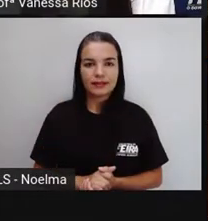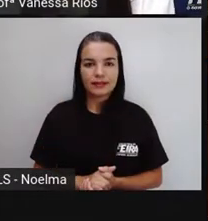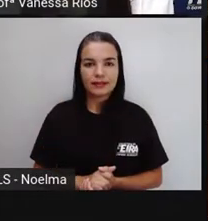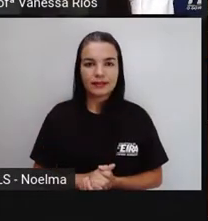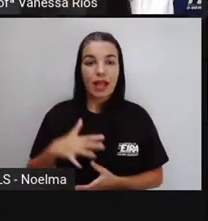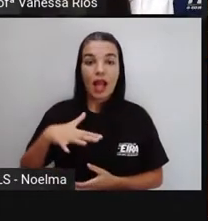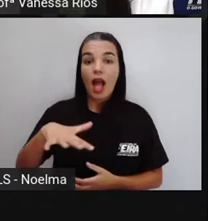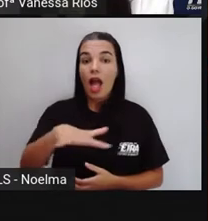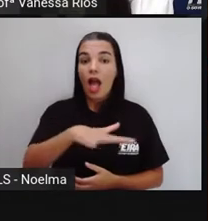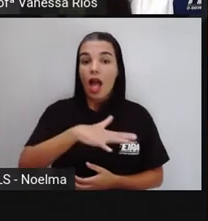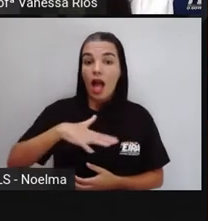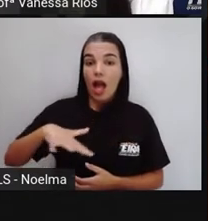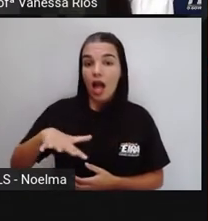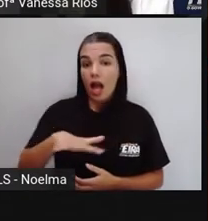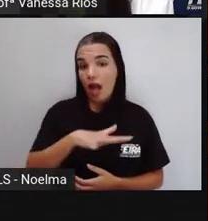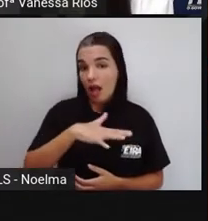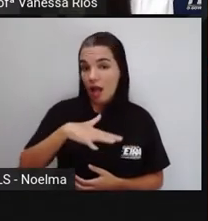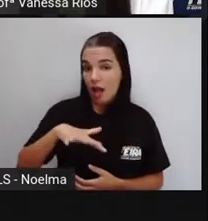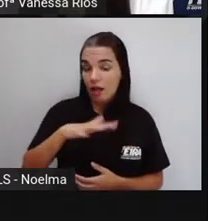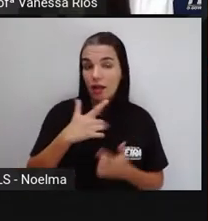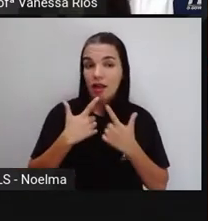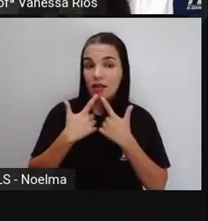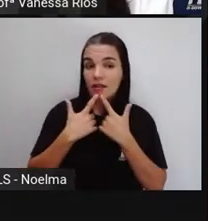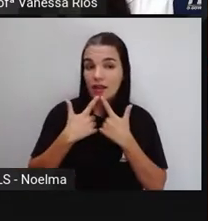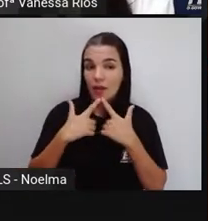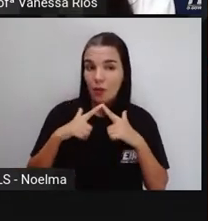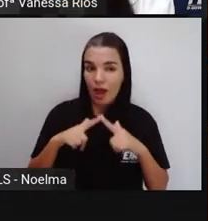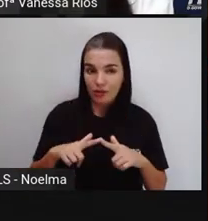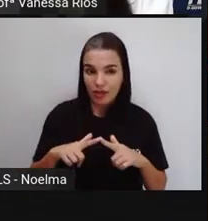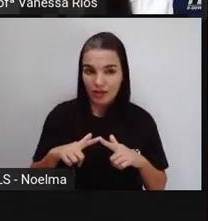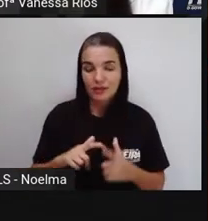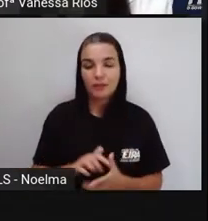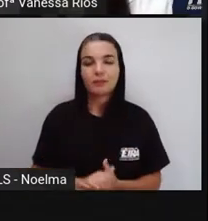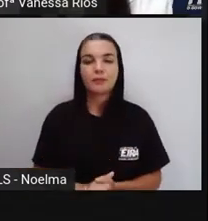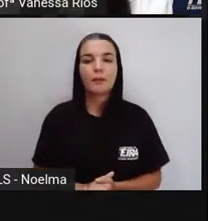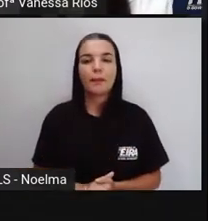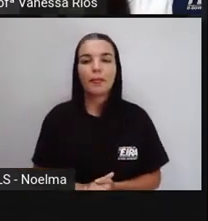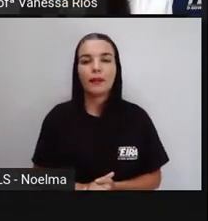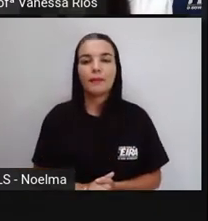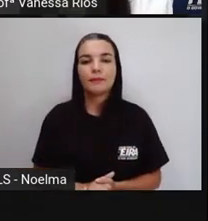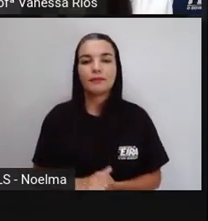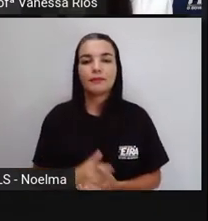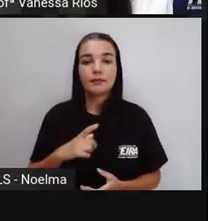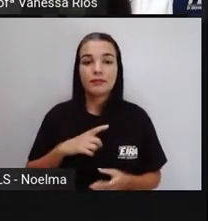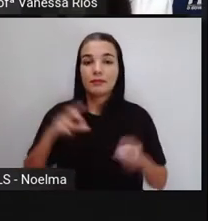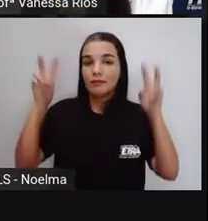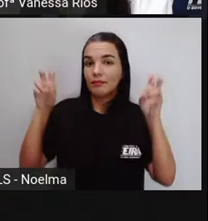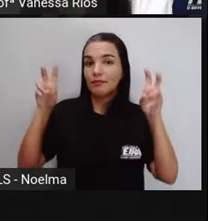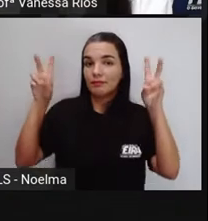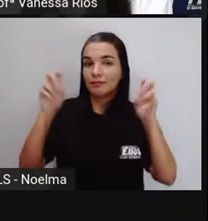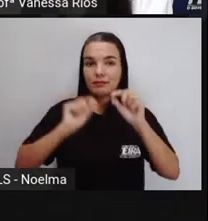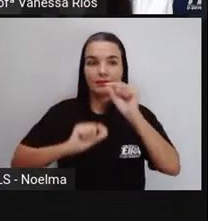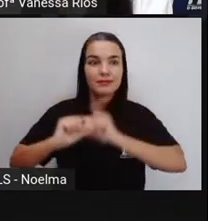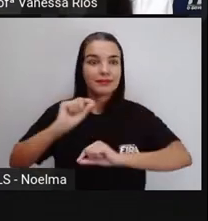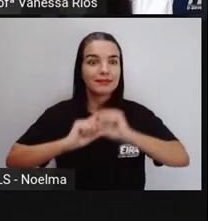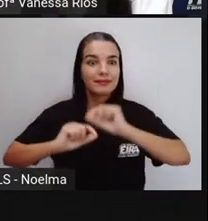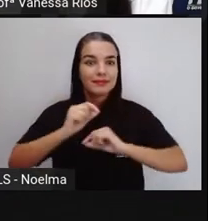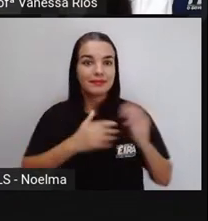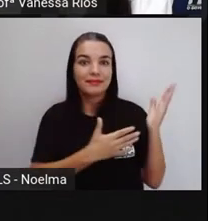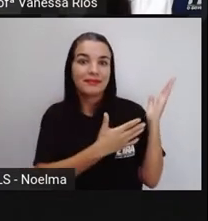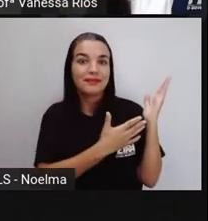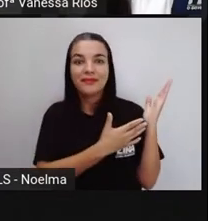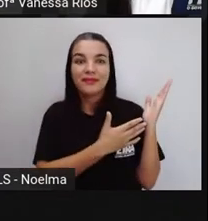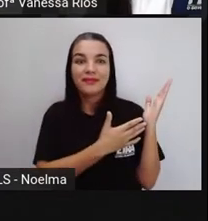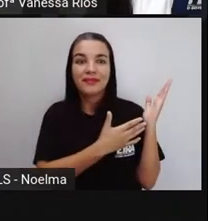Olha só, turma, nossa aula agora é de linguagens e nessa aula de linguagens nós vamos estudar